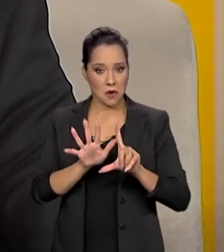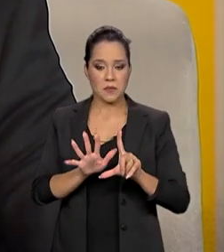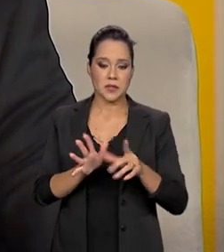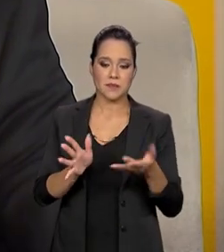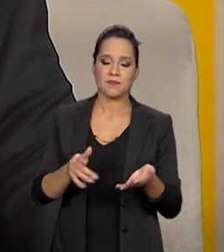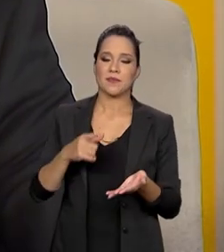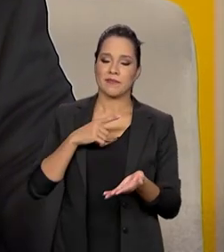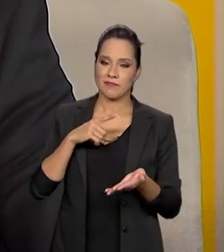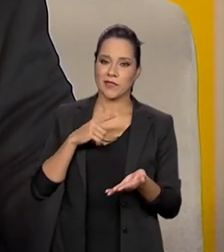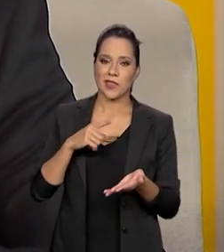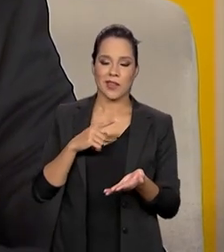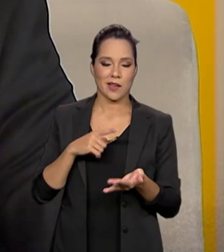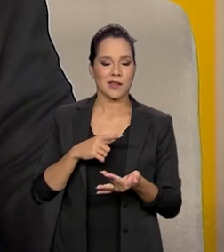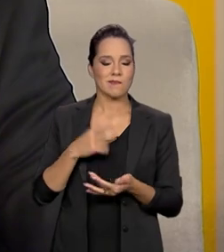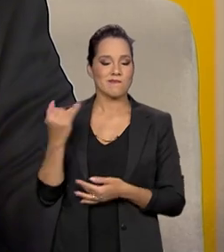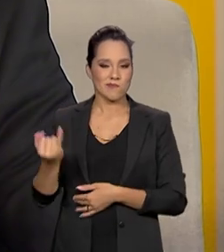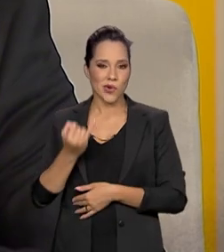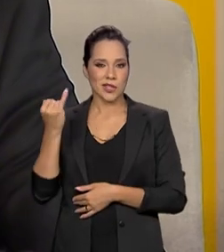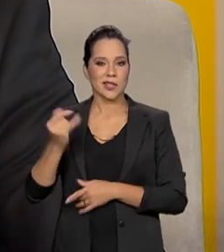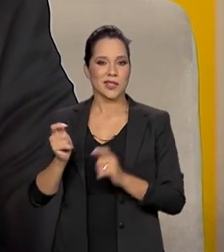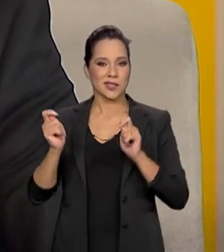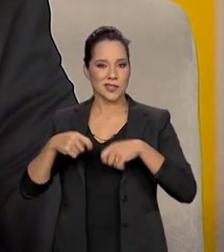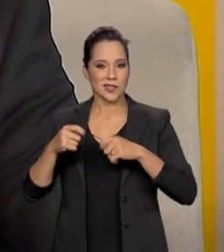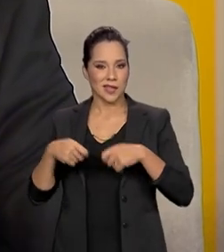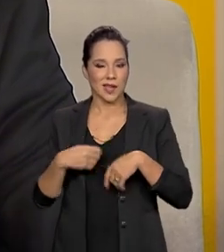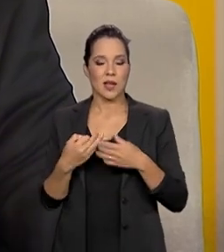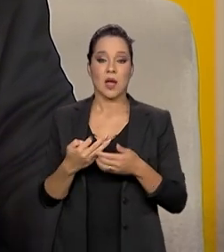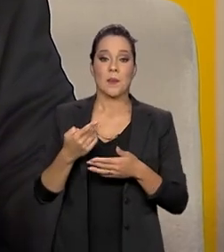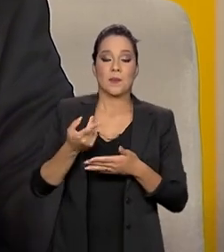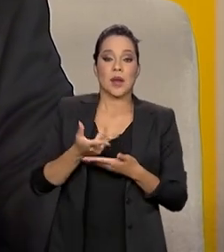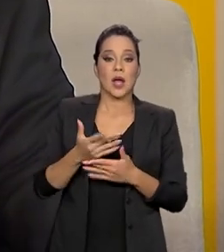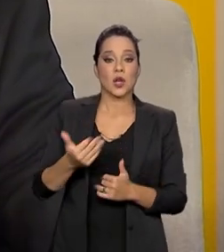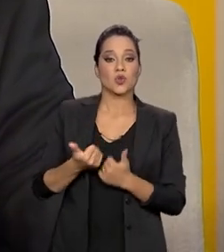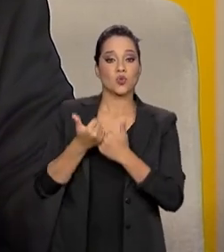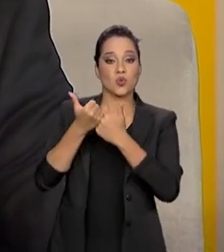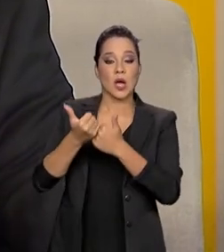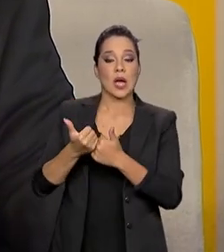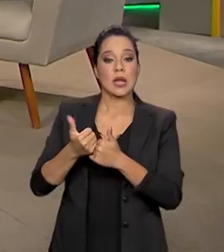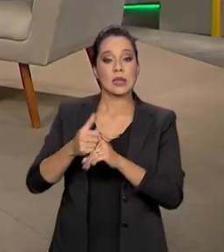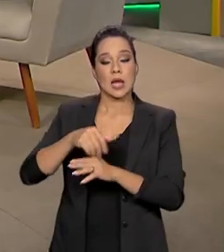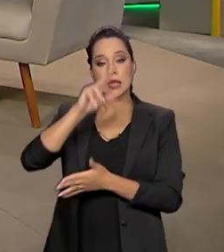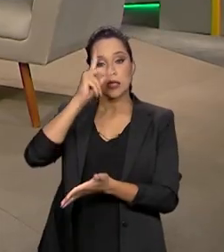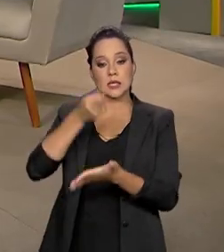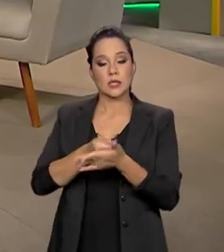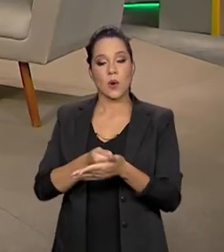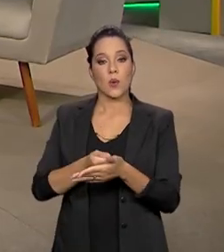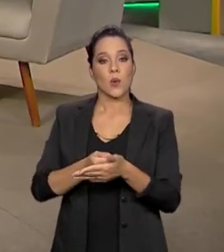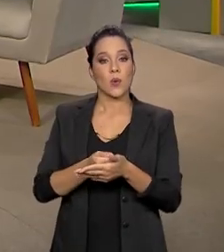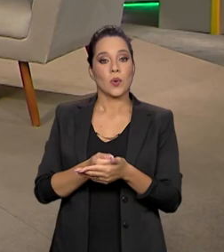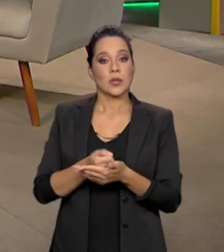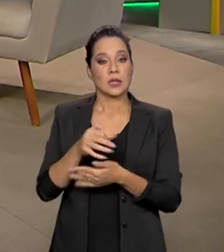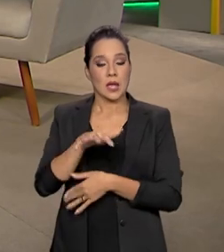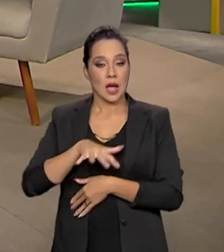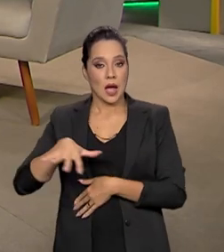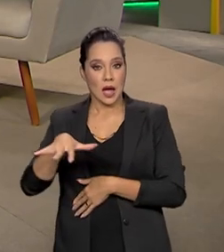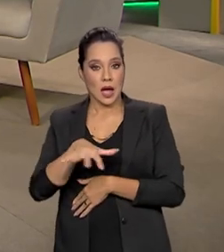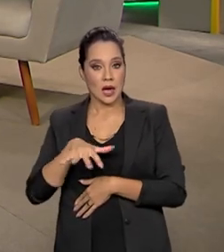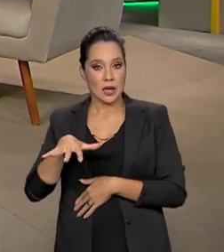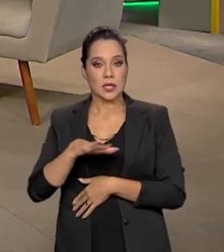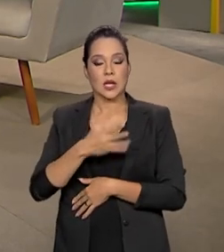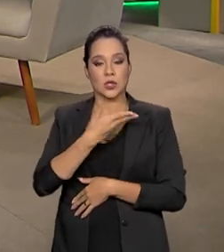um potencial importante para subsidiar a tomada de decisão e também, não só do setor